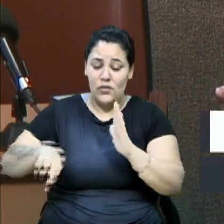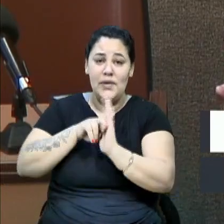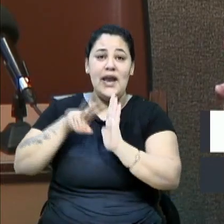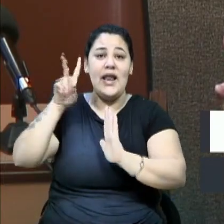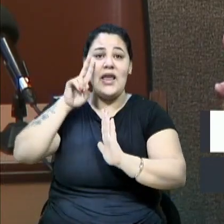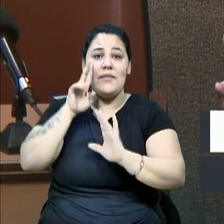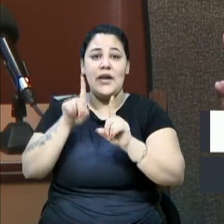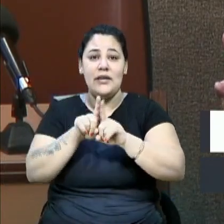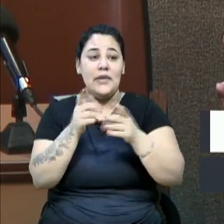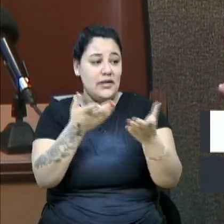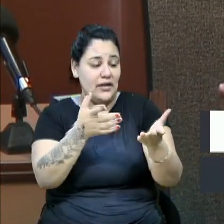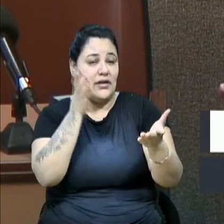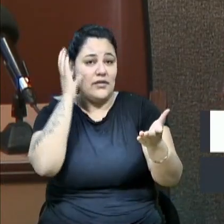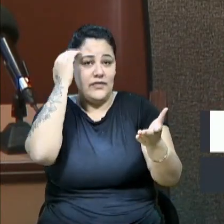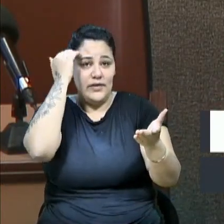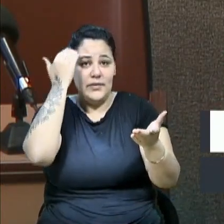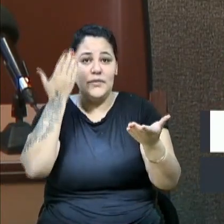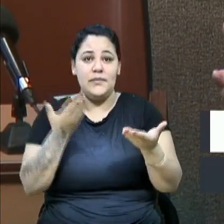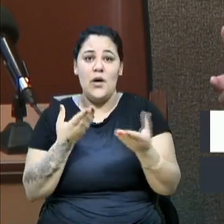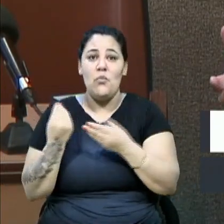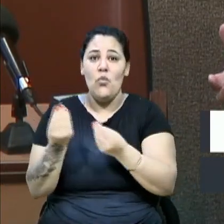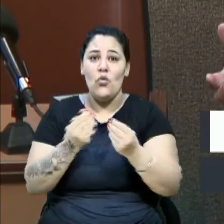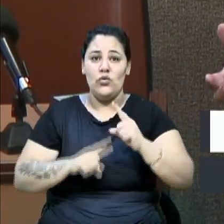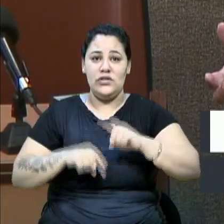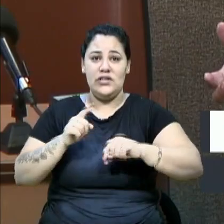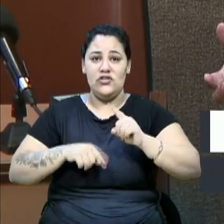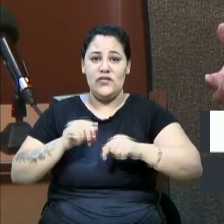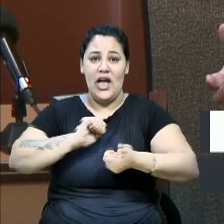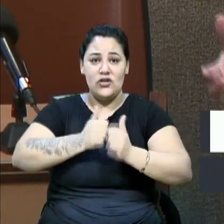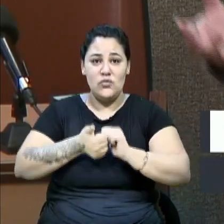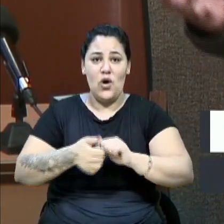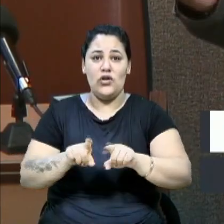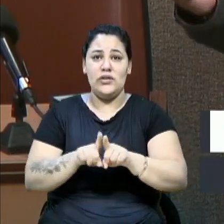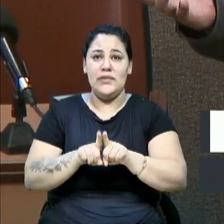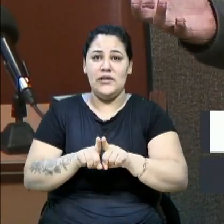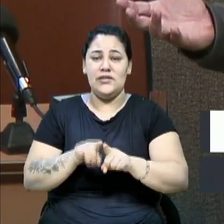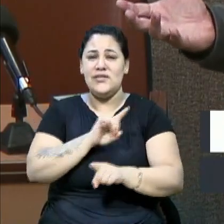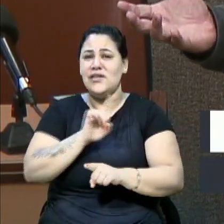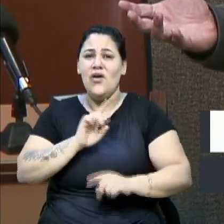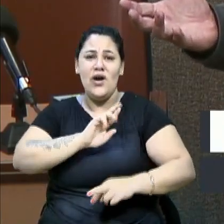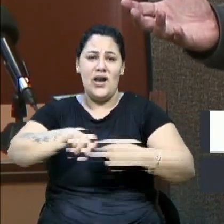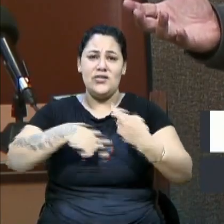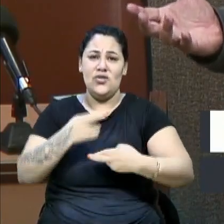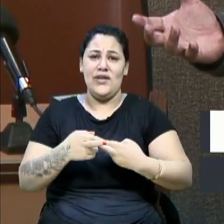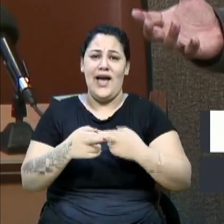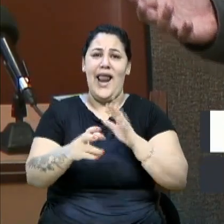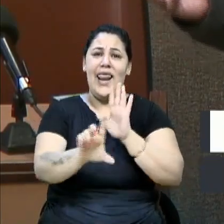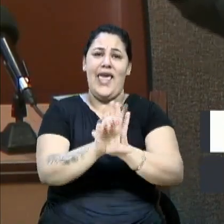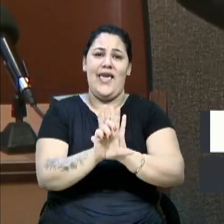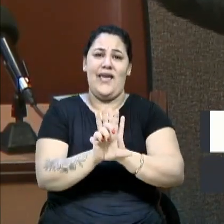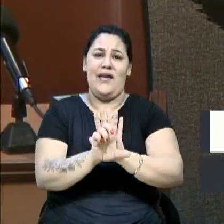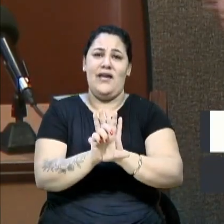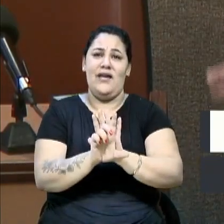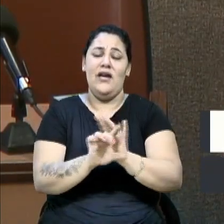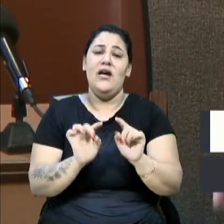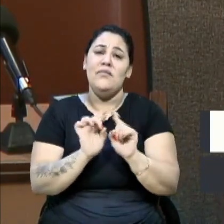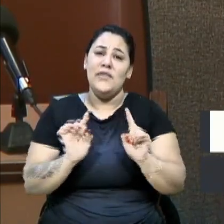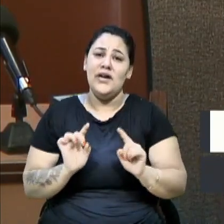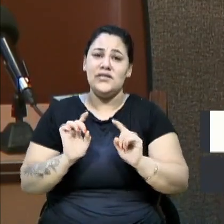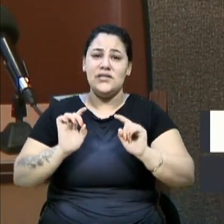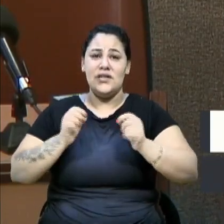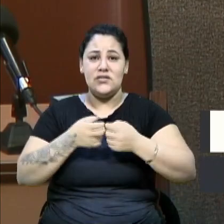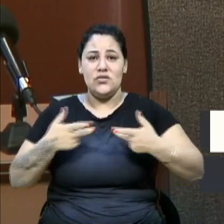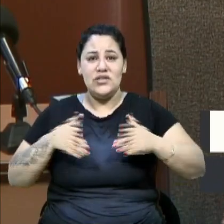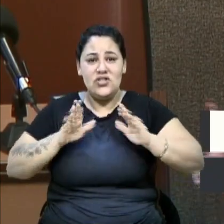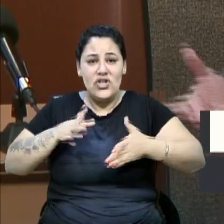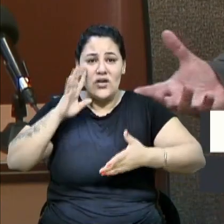Felipe, muitas atividades esportivas, não relacionadas à lei, mas aquilo que já aconteceu aqui